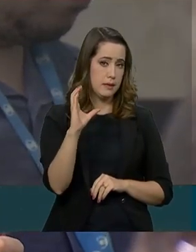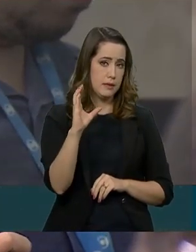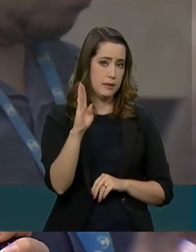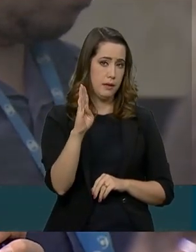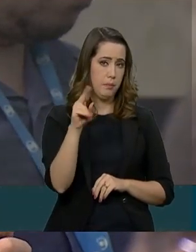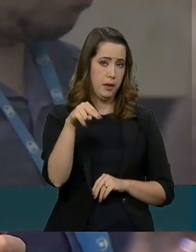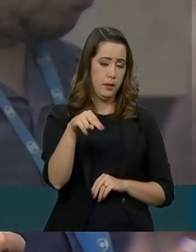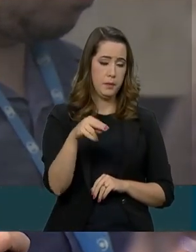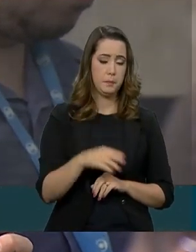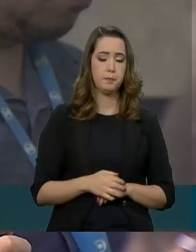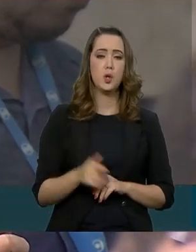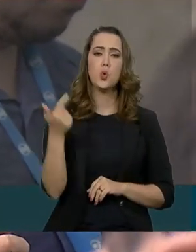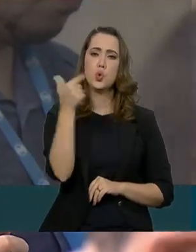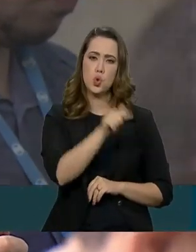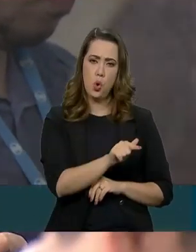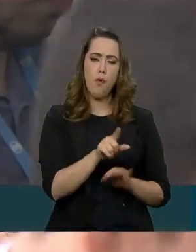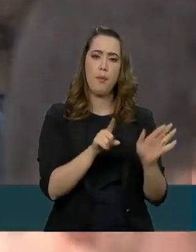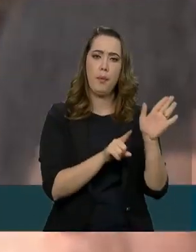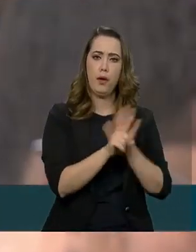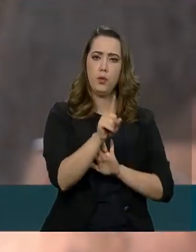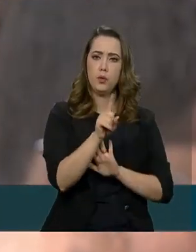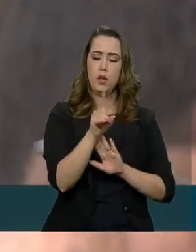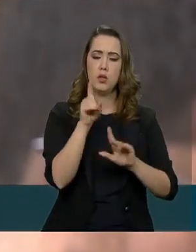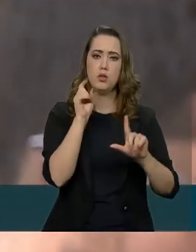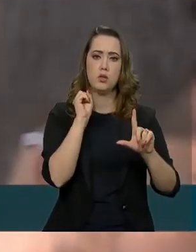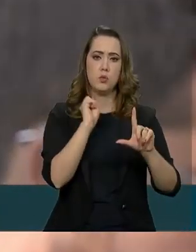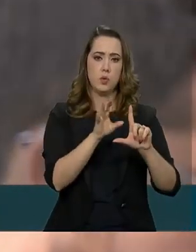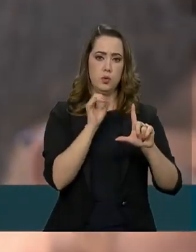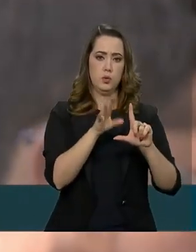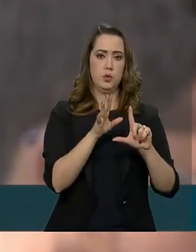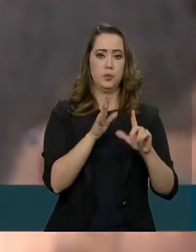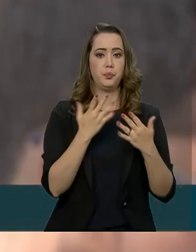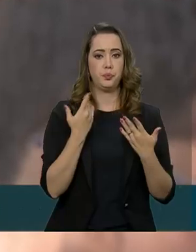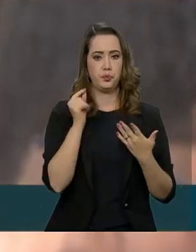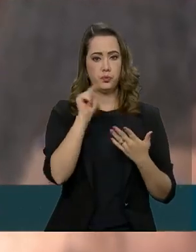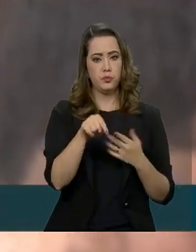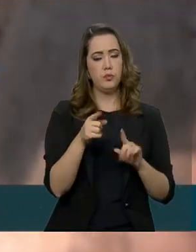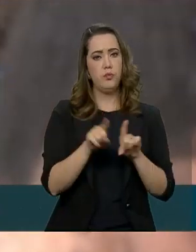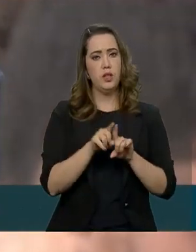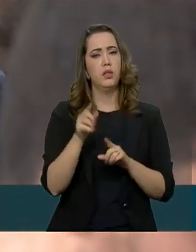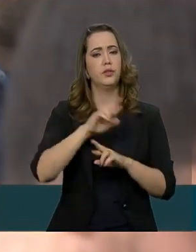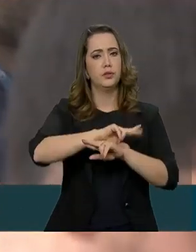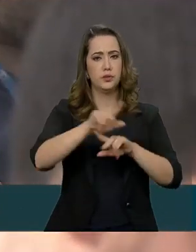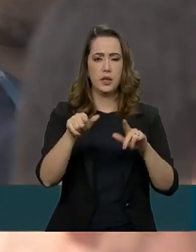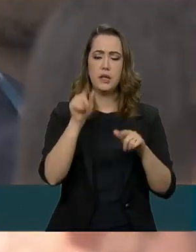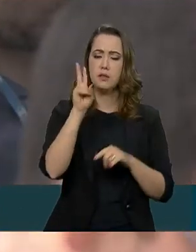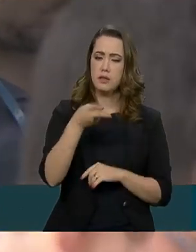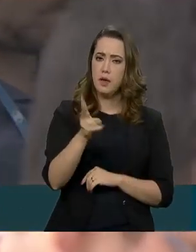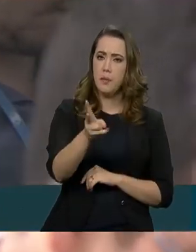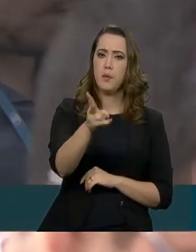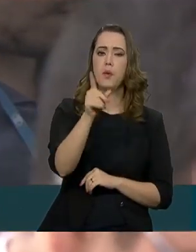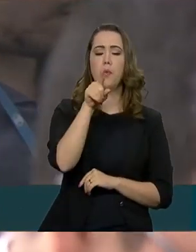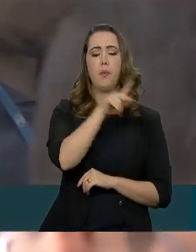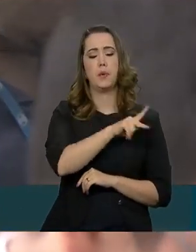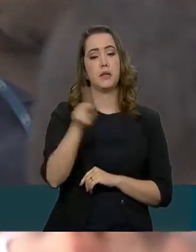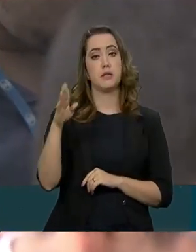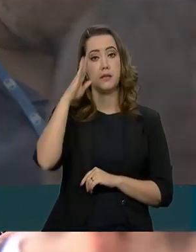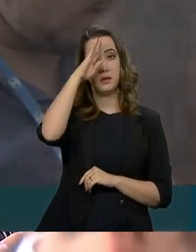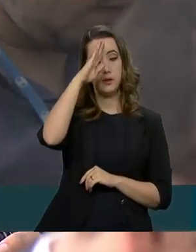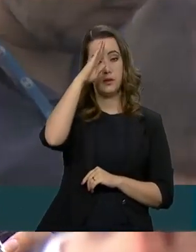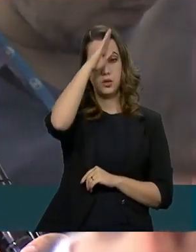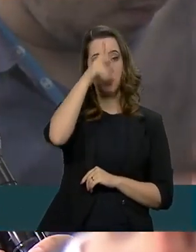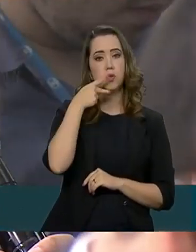recentemente o presidente Bolsonaro tem dado diversas declarações sinalizando ser favorável à legalização de